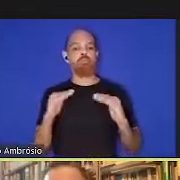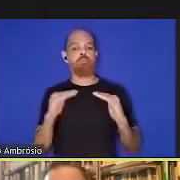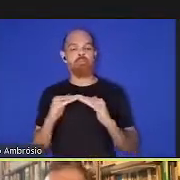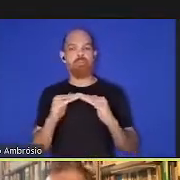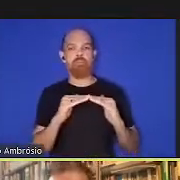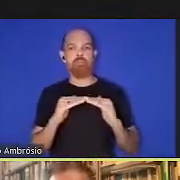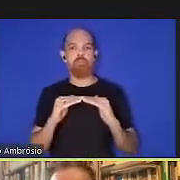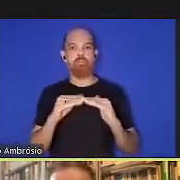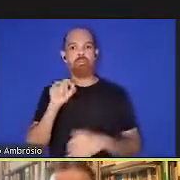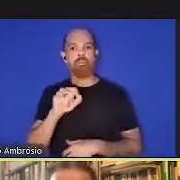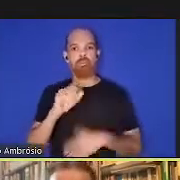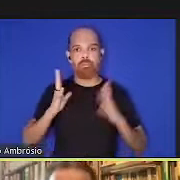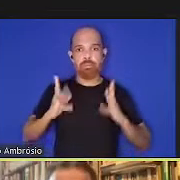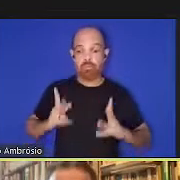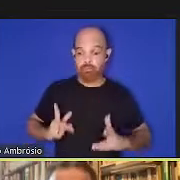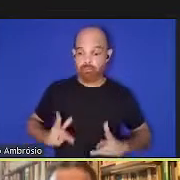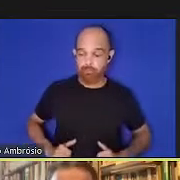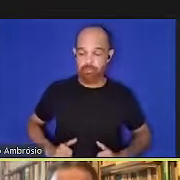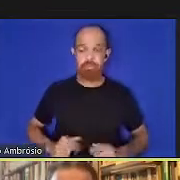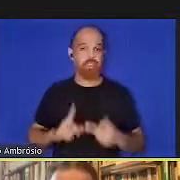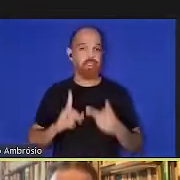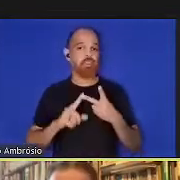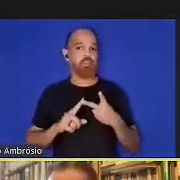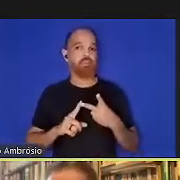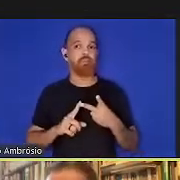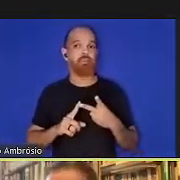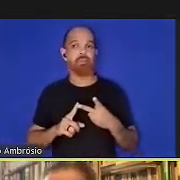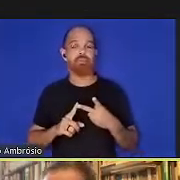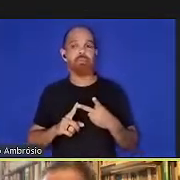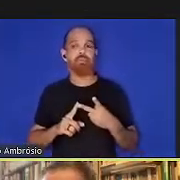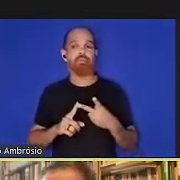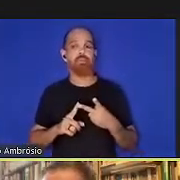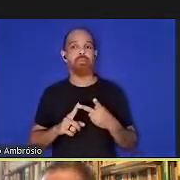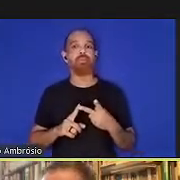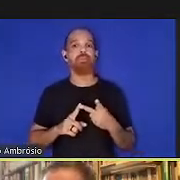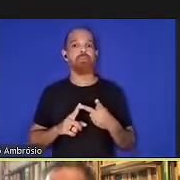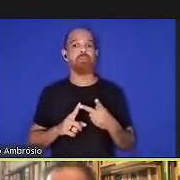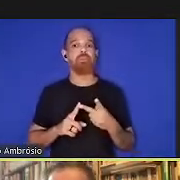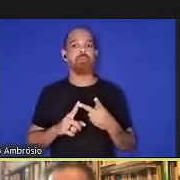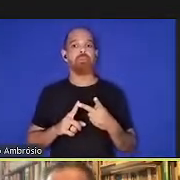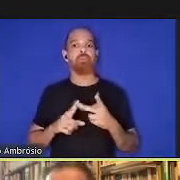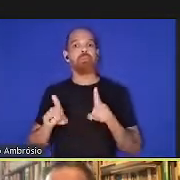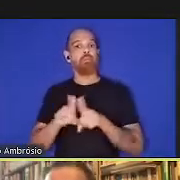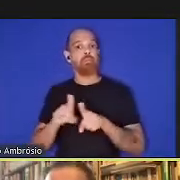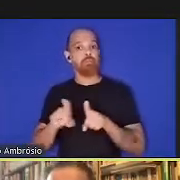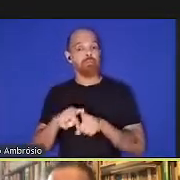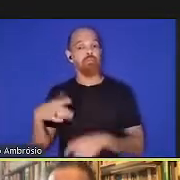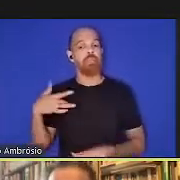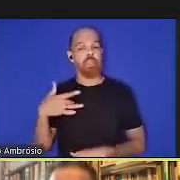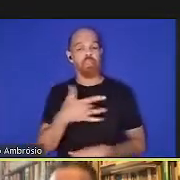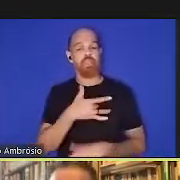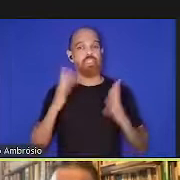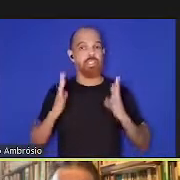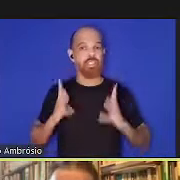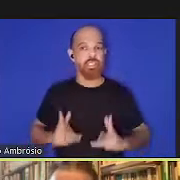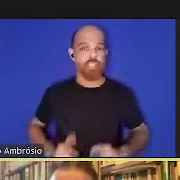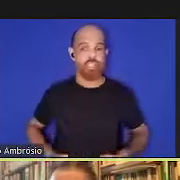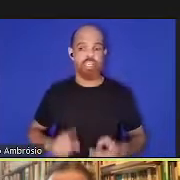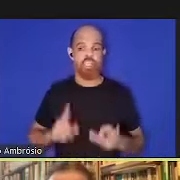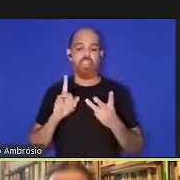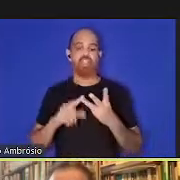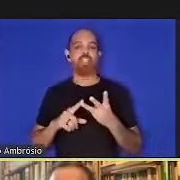a higiene, acho que isso tem a ver com as questões relacionadas à higiene, a questões